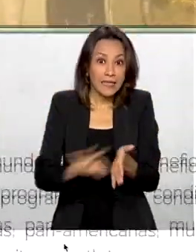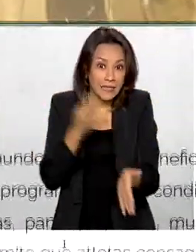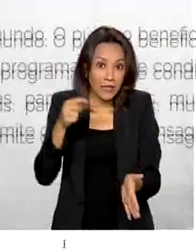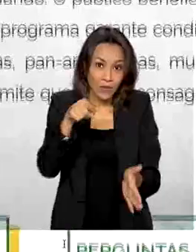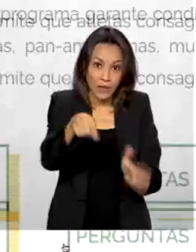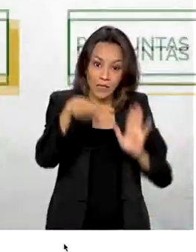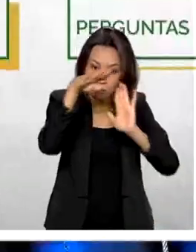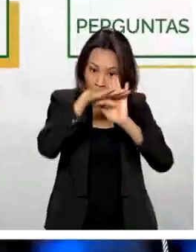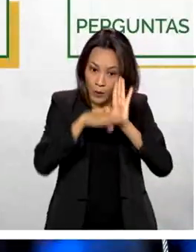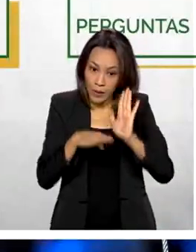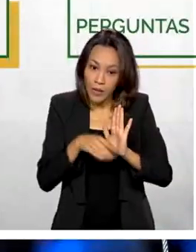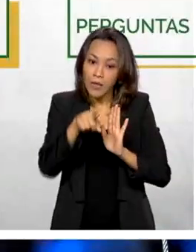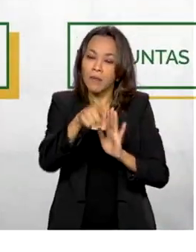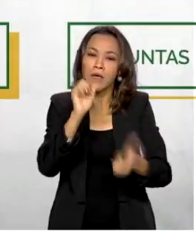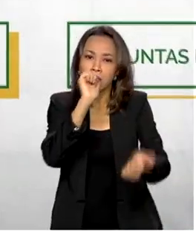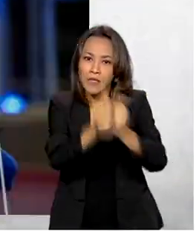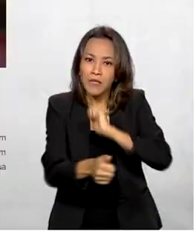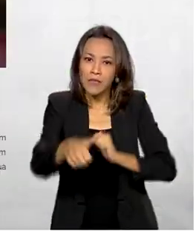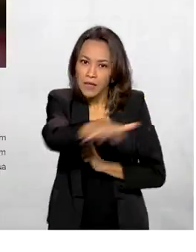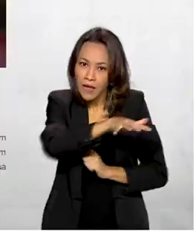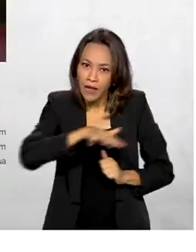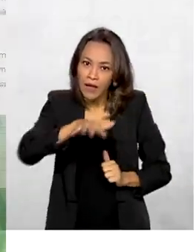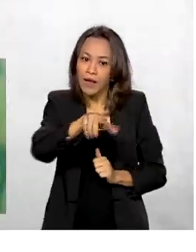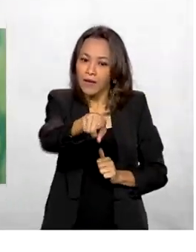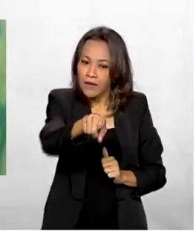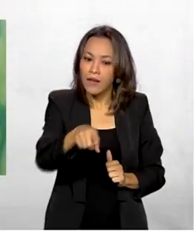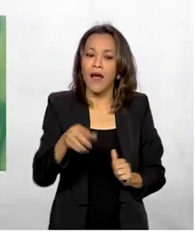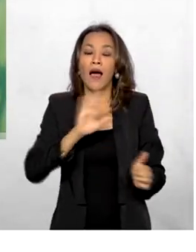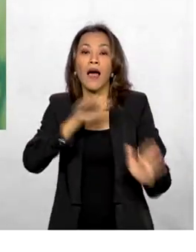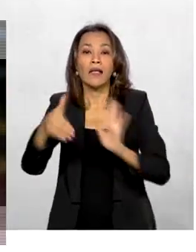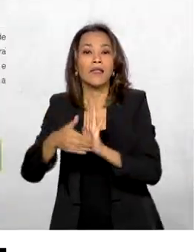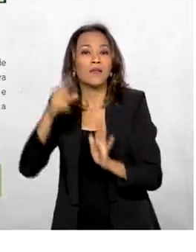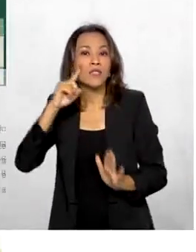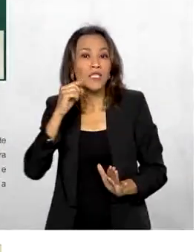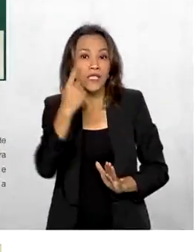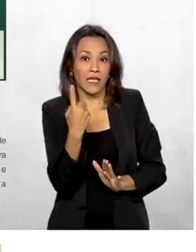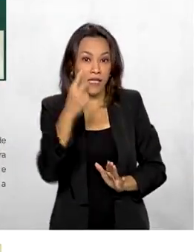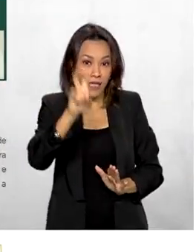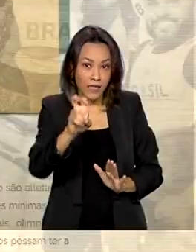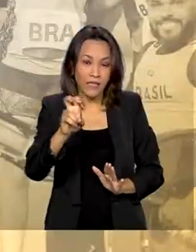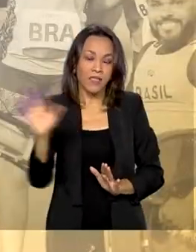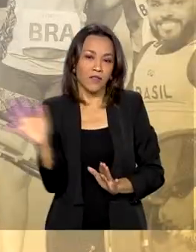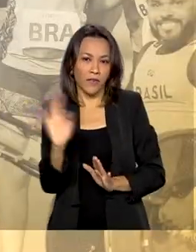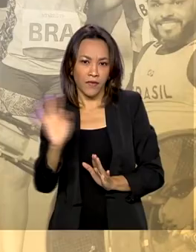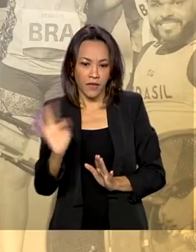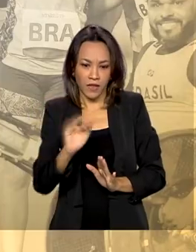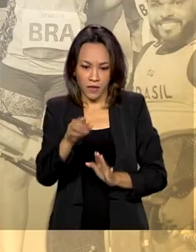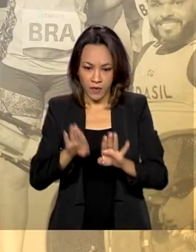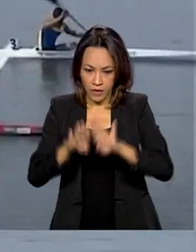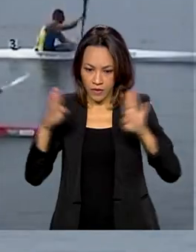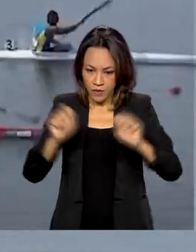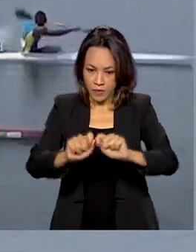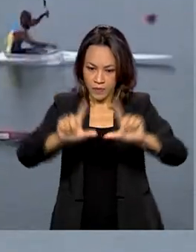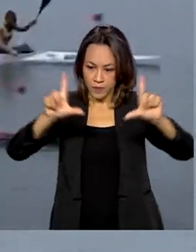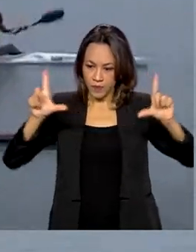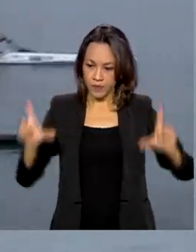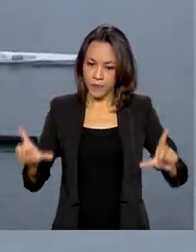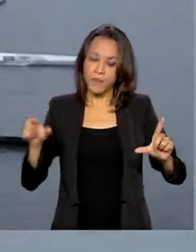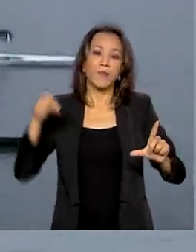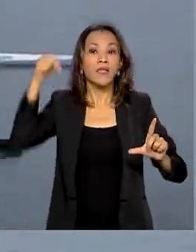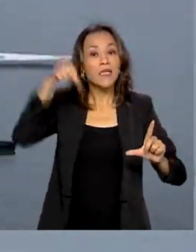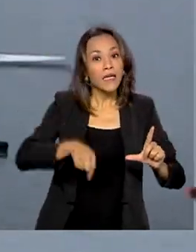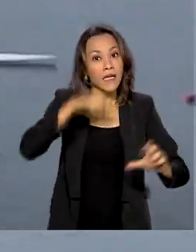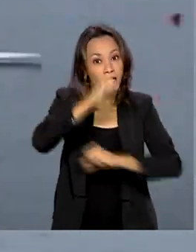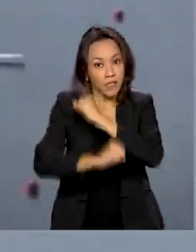Bolsa Atleta podem ser feitas até o dia 15 de fevereiro no Portal Único do Governo Federal. E neste